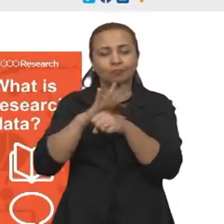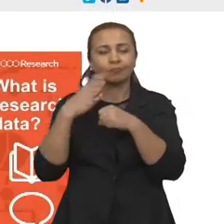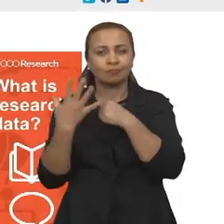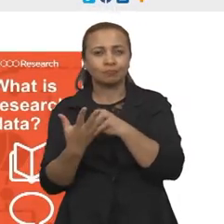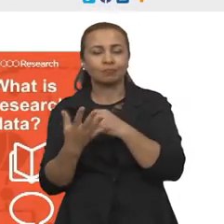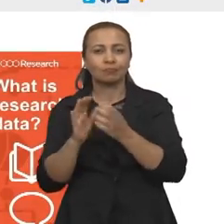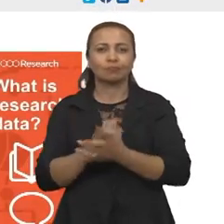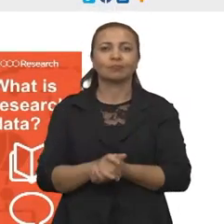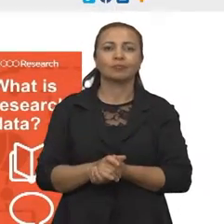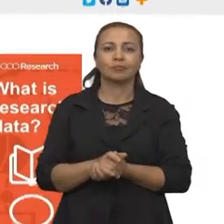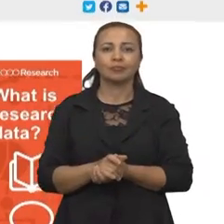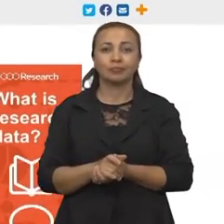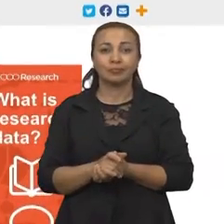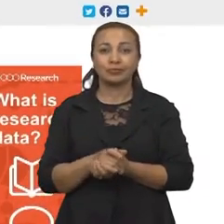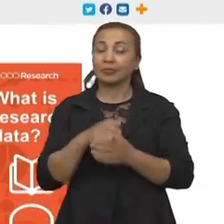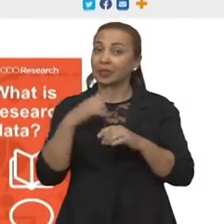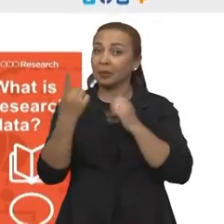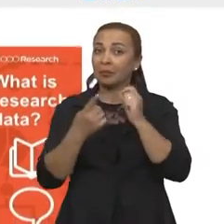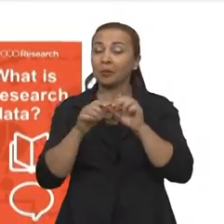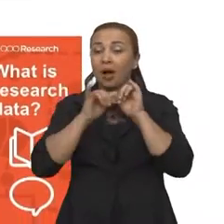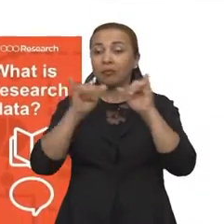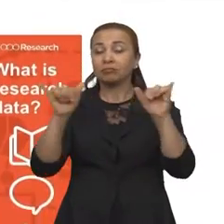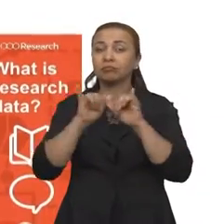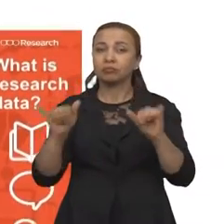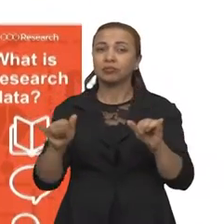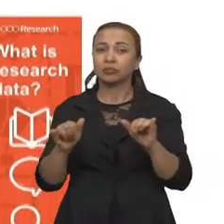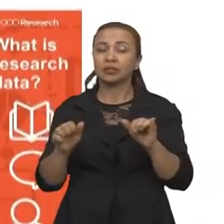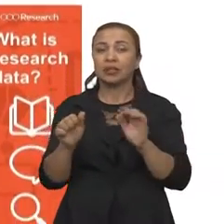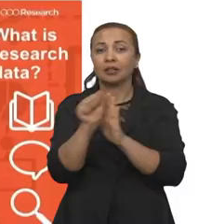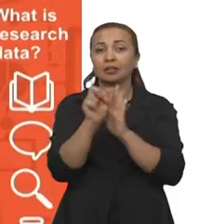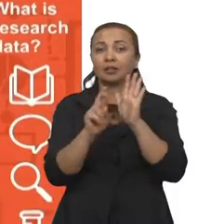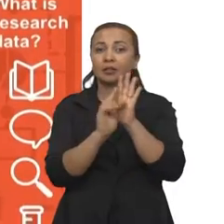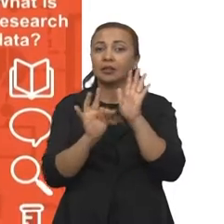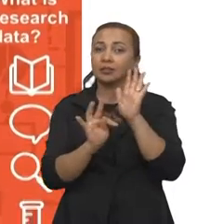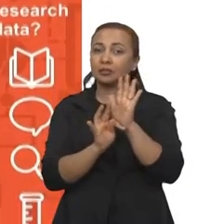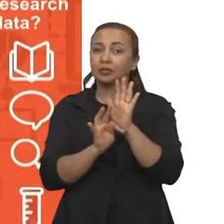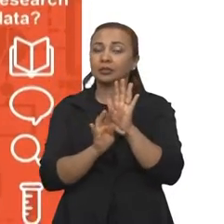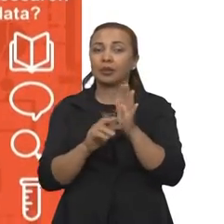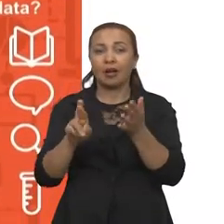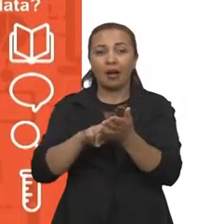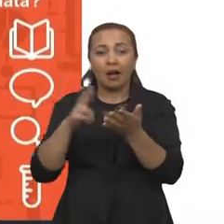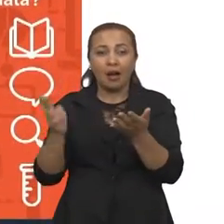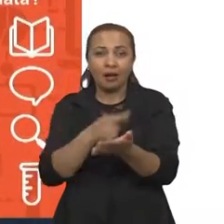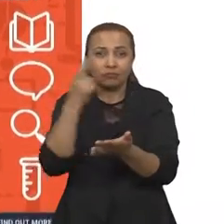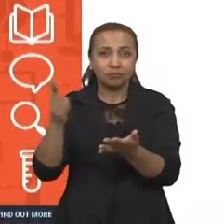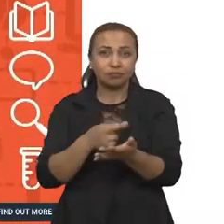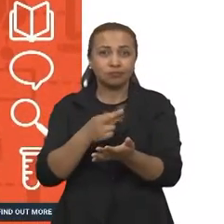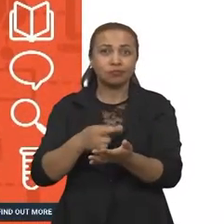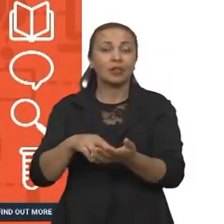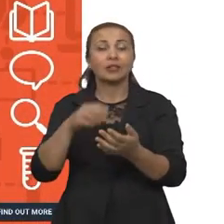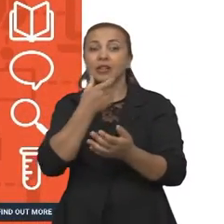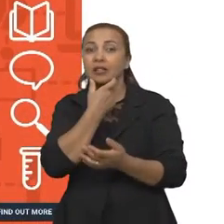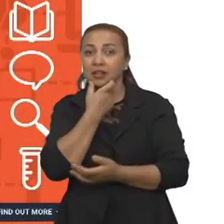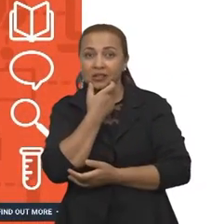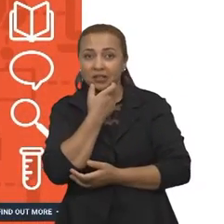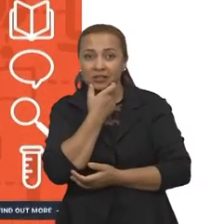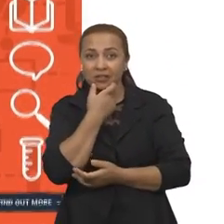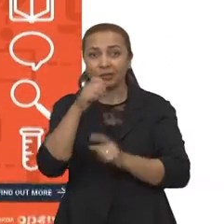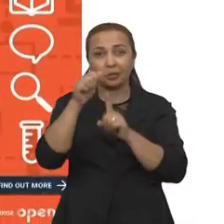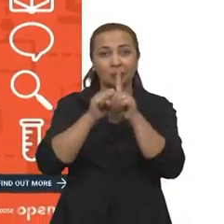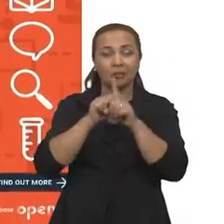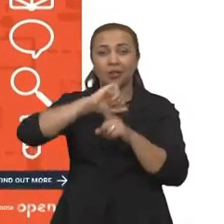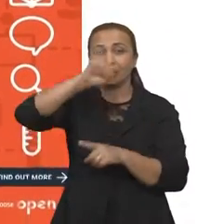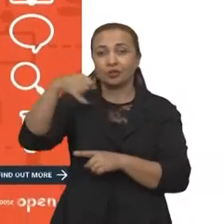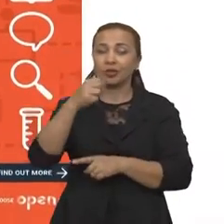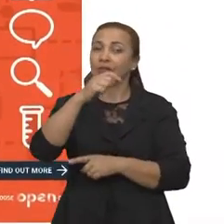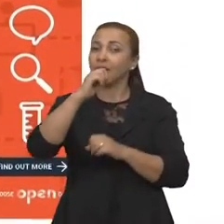A partir da publicação desses resultados, é uma importante revista britânica, a Molecular Simulation. No mês de